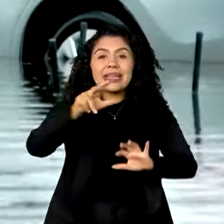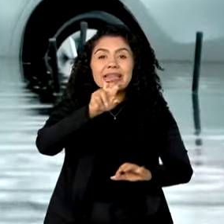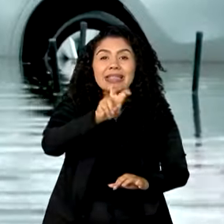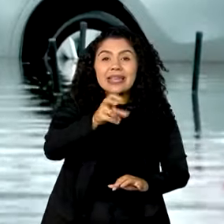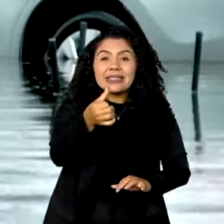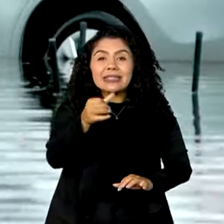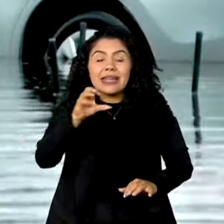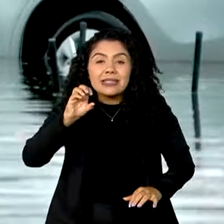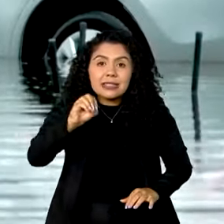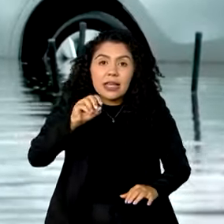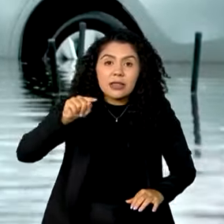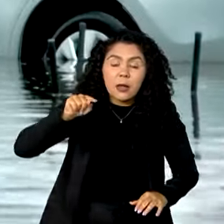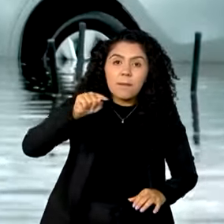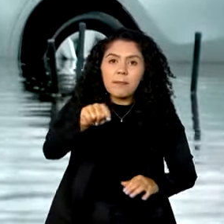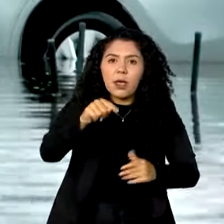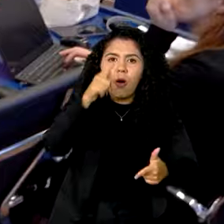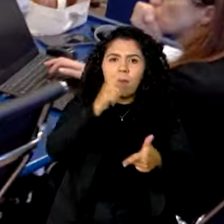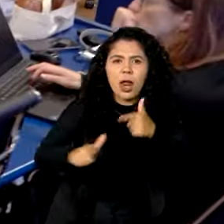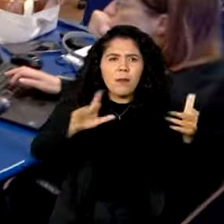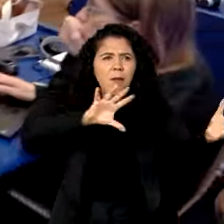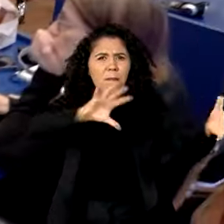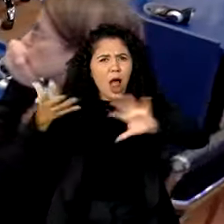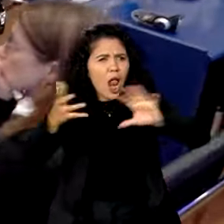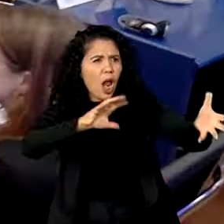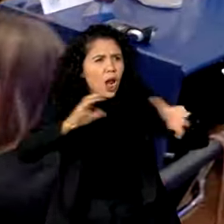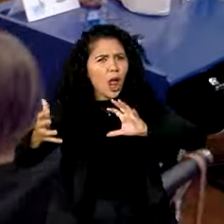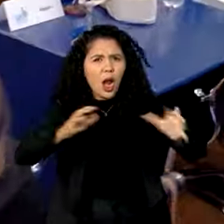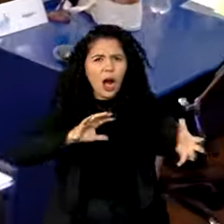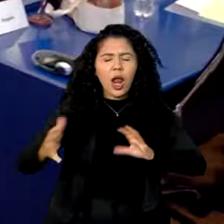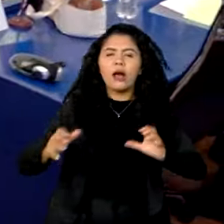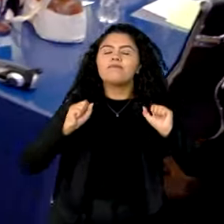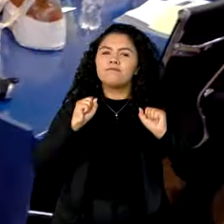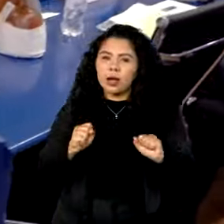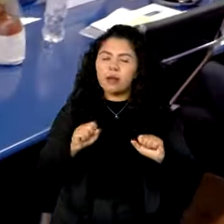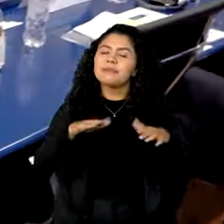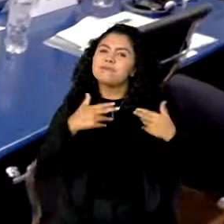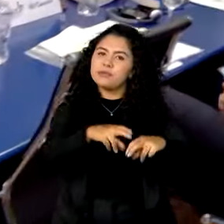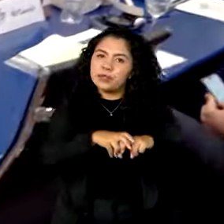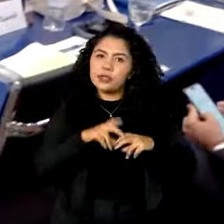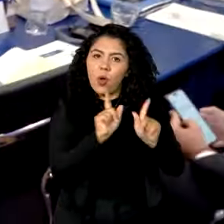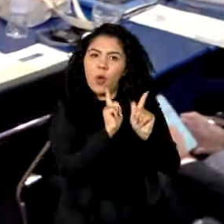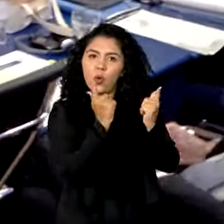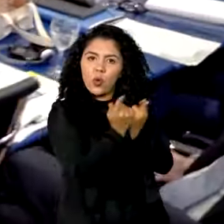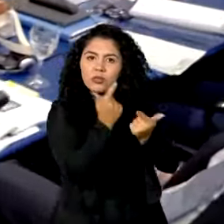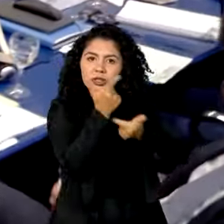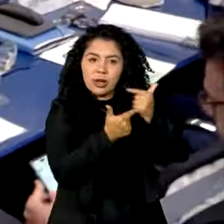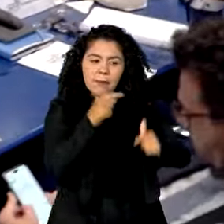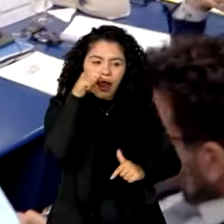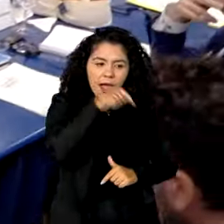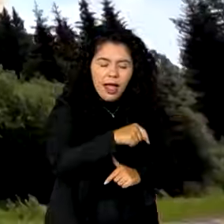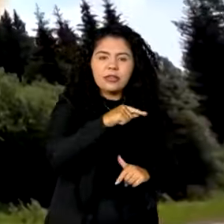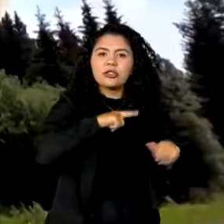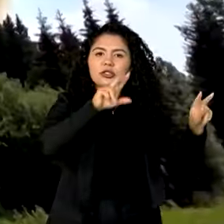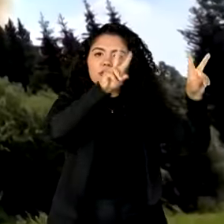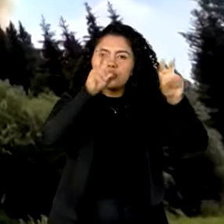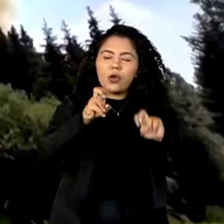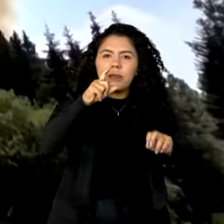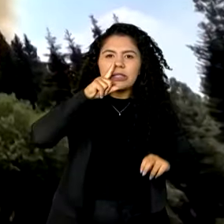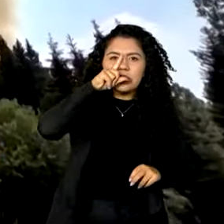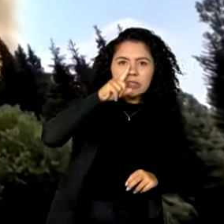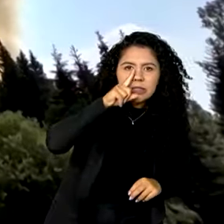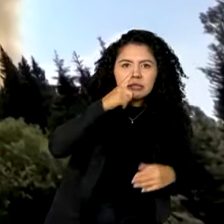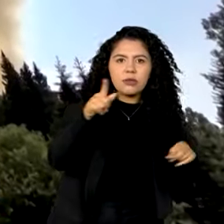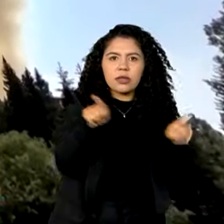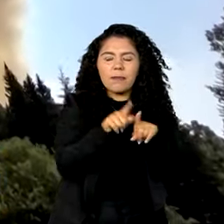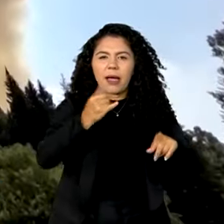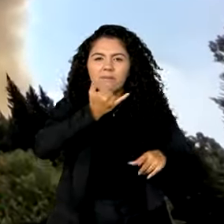reduzir os impactos sobre a população, o Grupo de Trabalho para a Redução de Riscos de Desastres acordou a